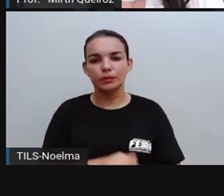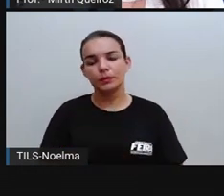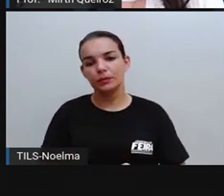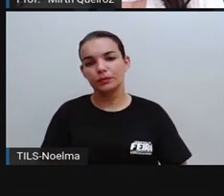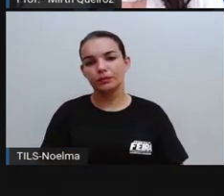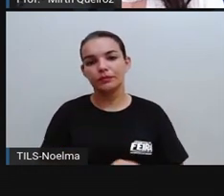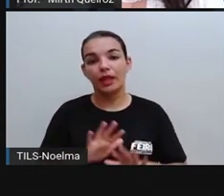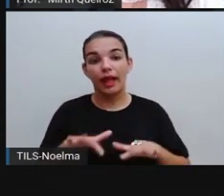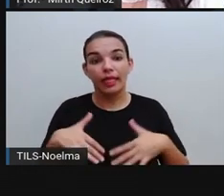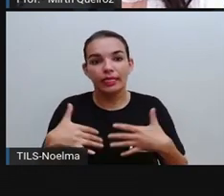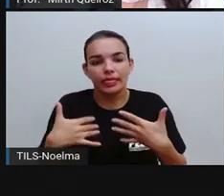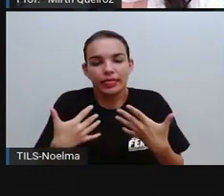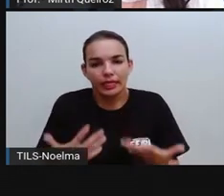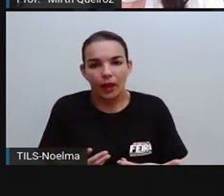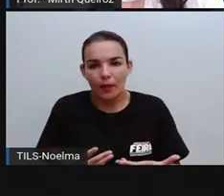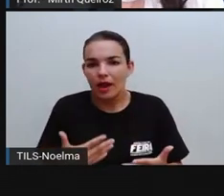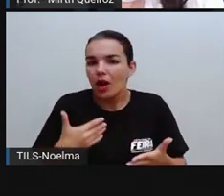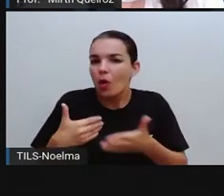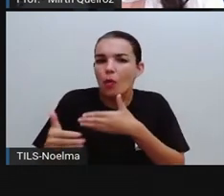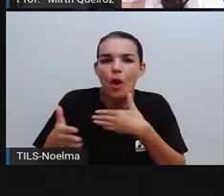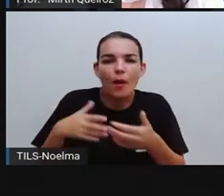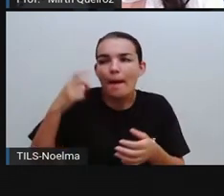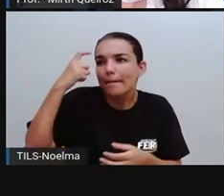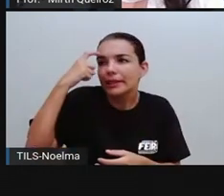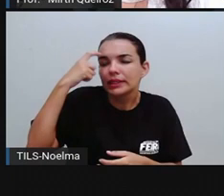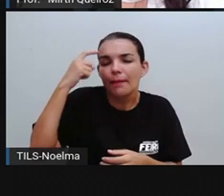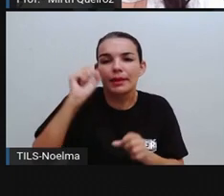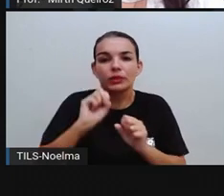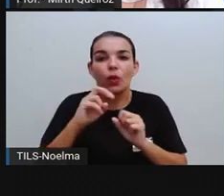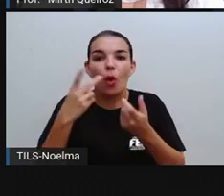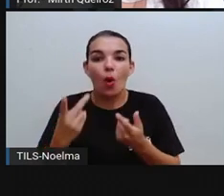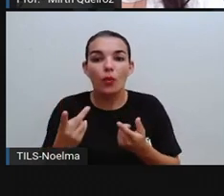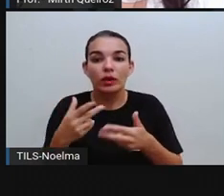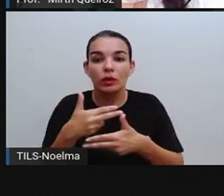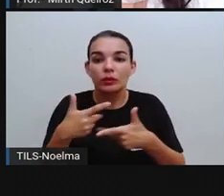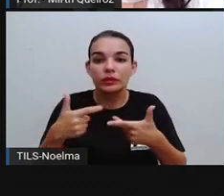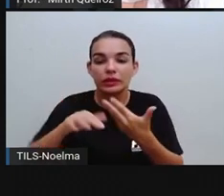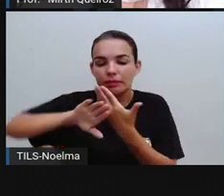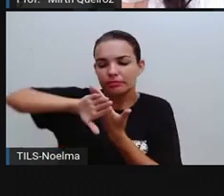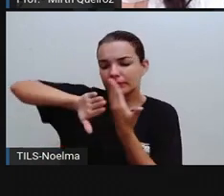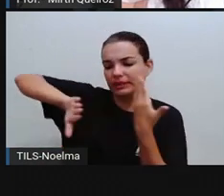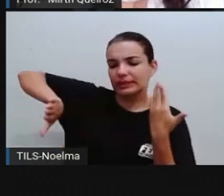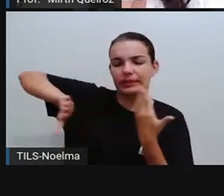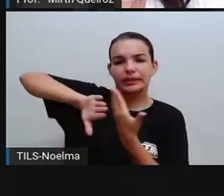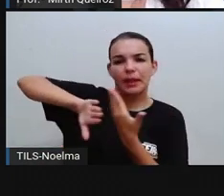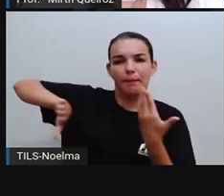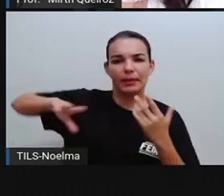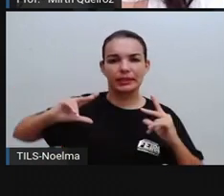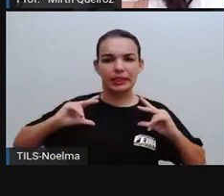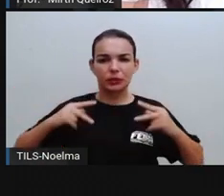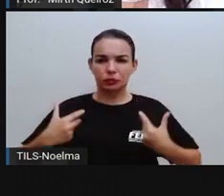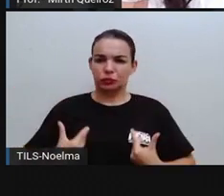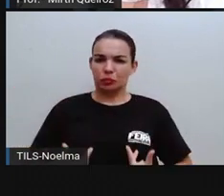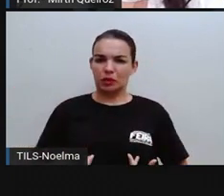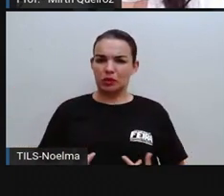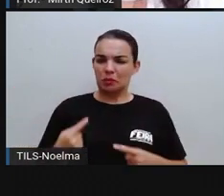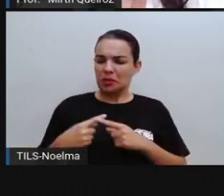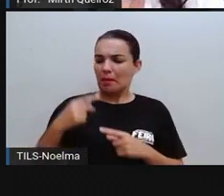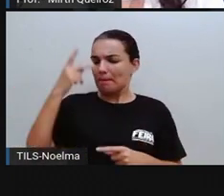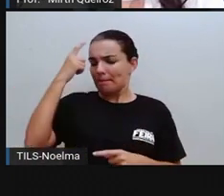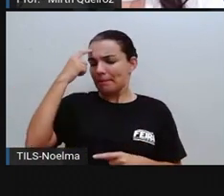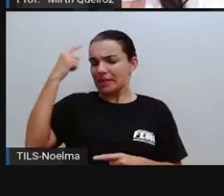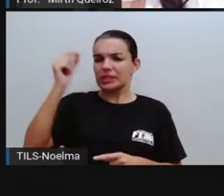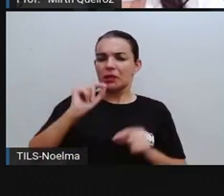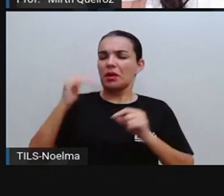O racismo é qualquer pensamento ou atitude que separam as raças humanas por considerarem algumas superiores